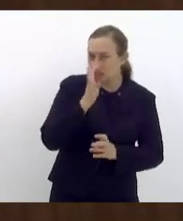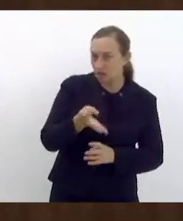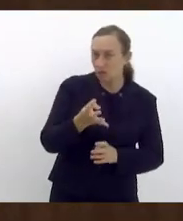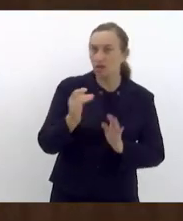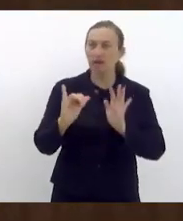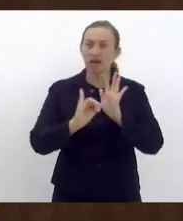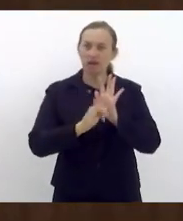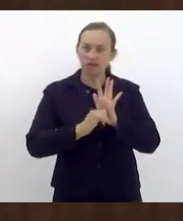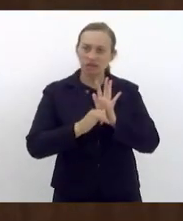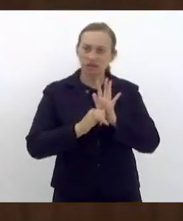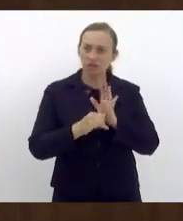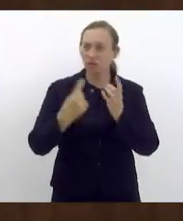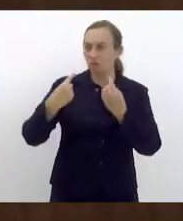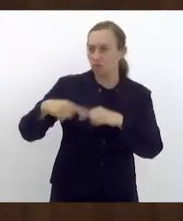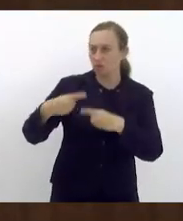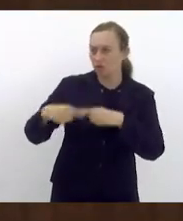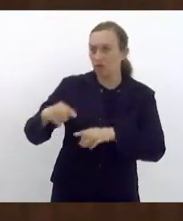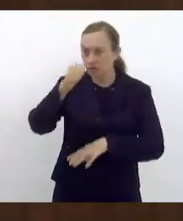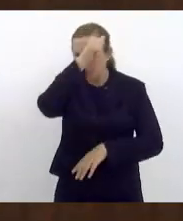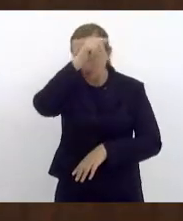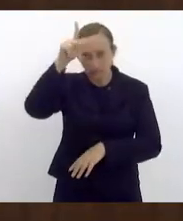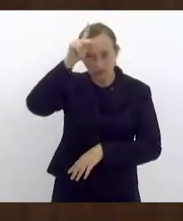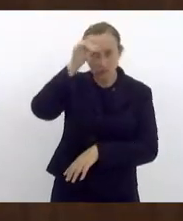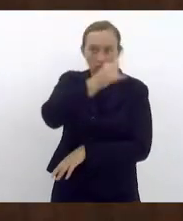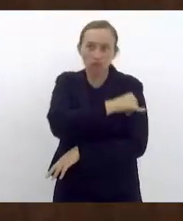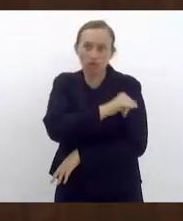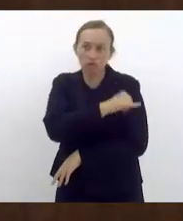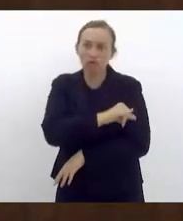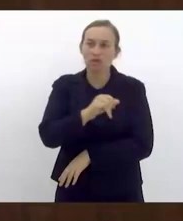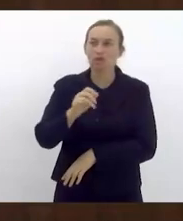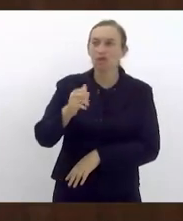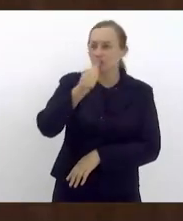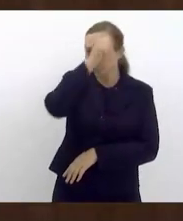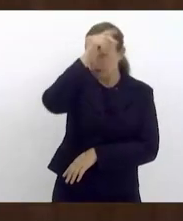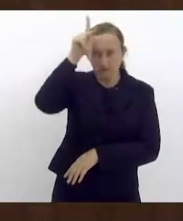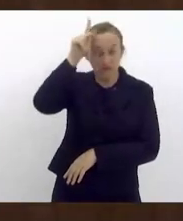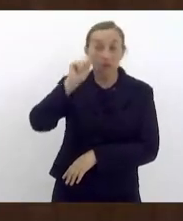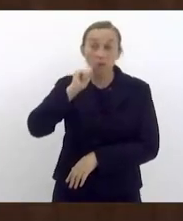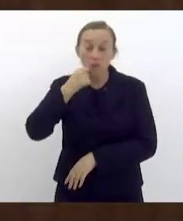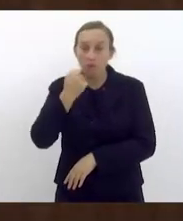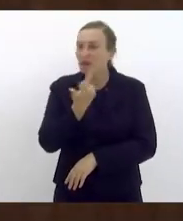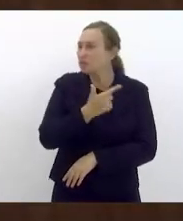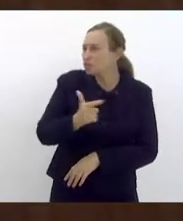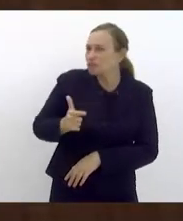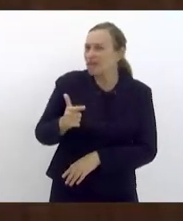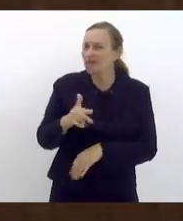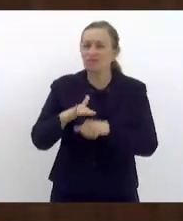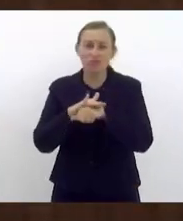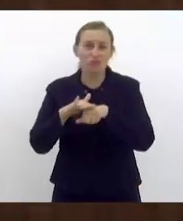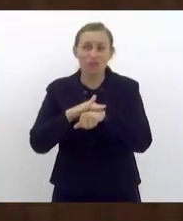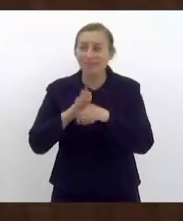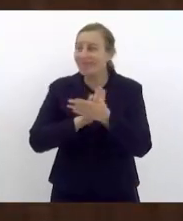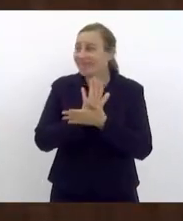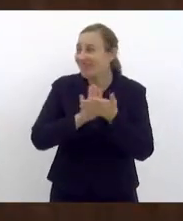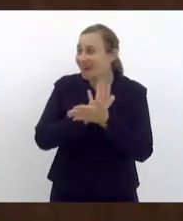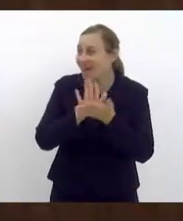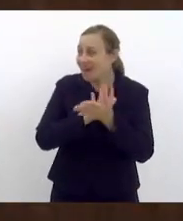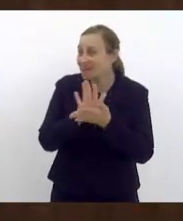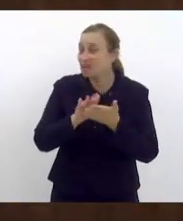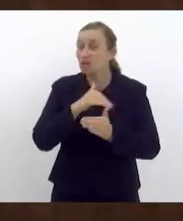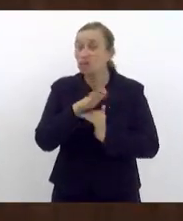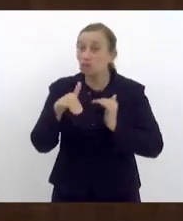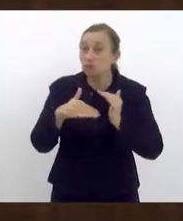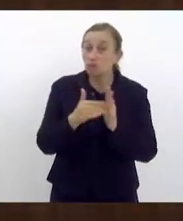que foi provocado pela Prefeitura do Rio, pelo prefeito Eduardo Paes, mas que não houve nenhuma conversa com aqueles e